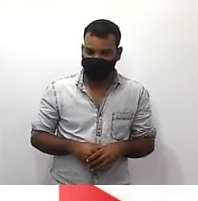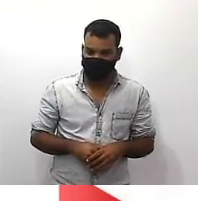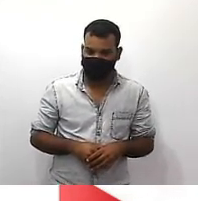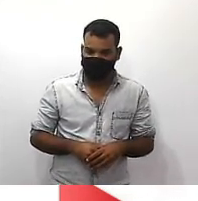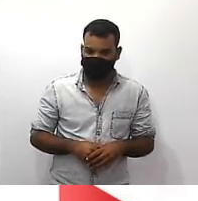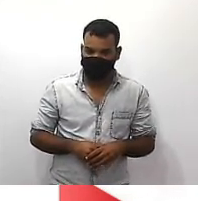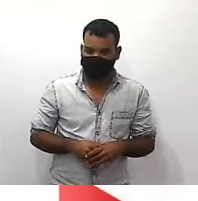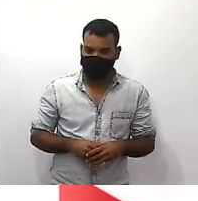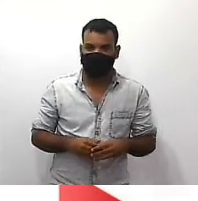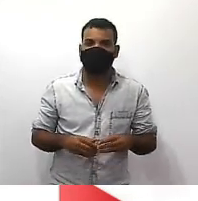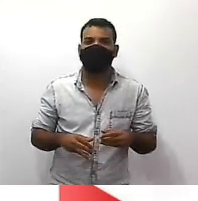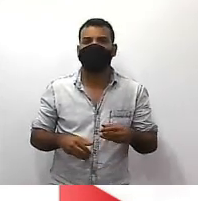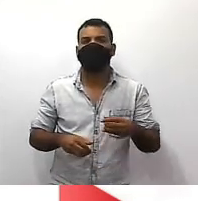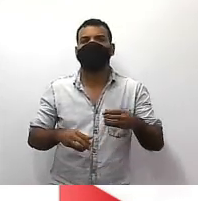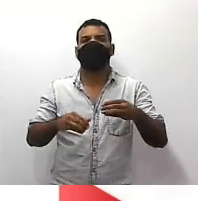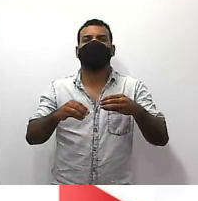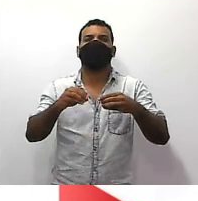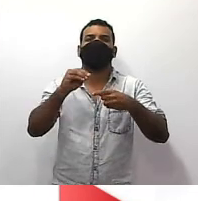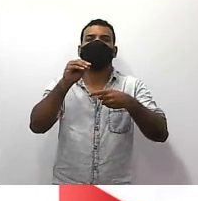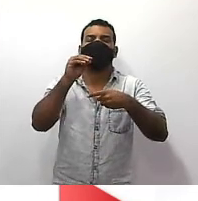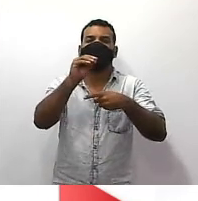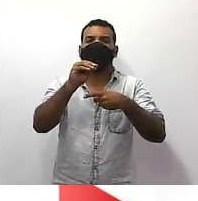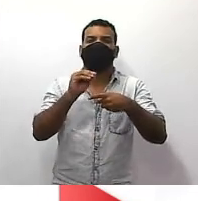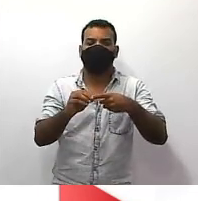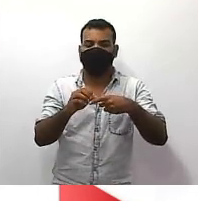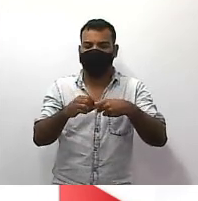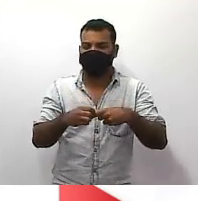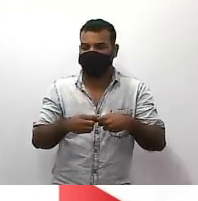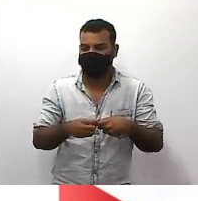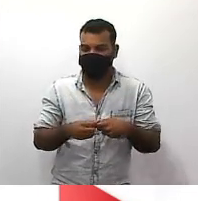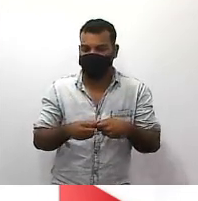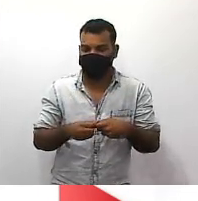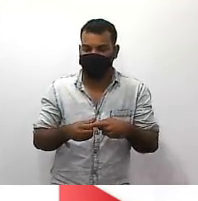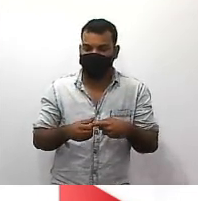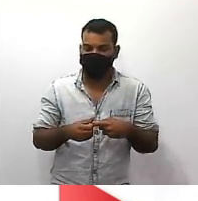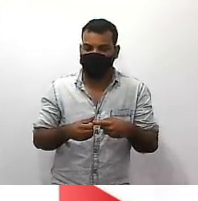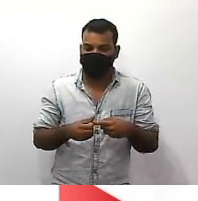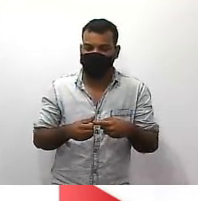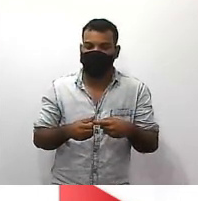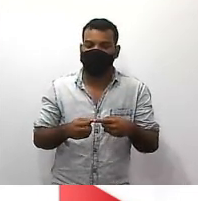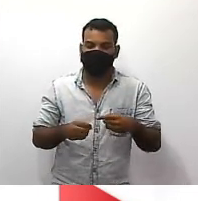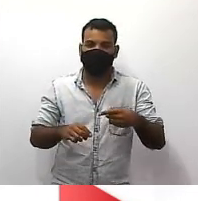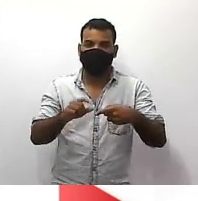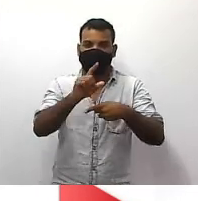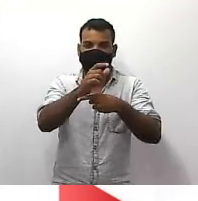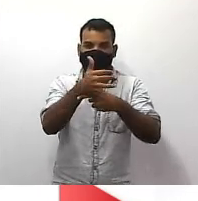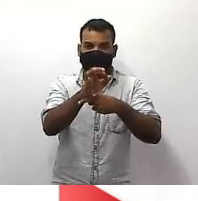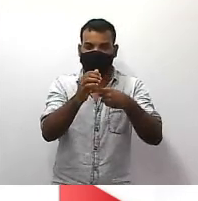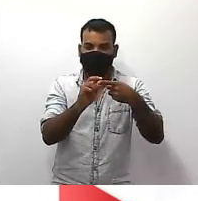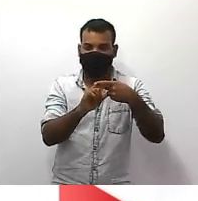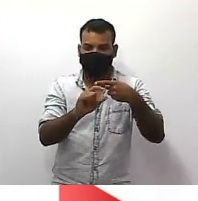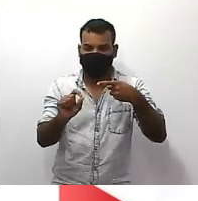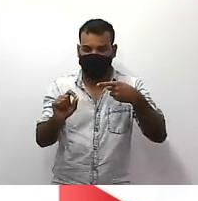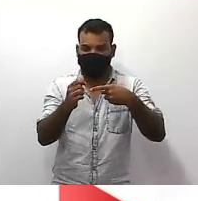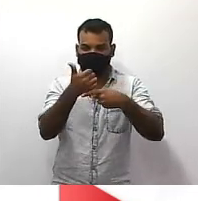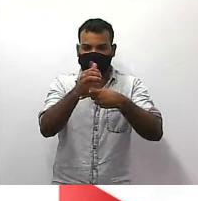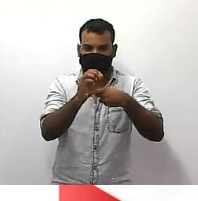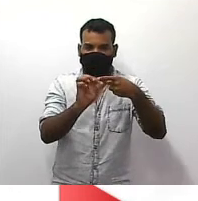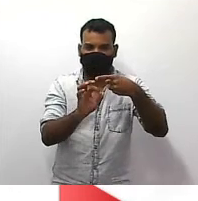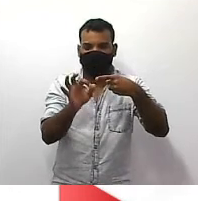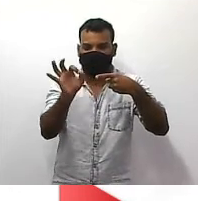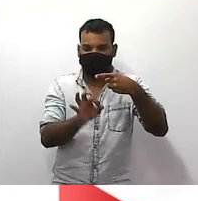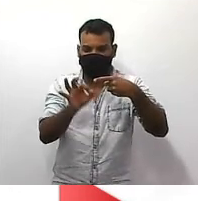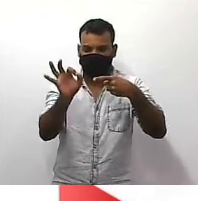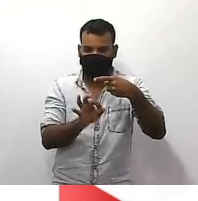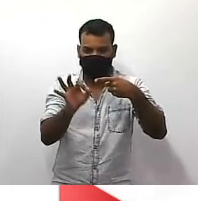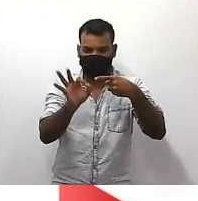especificidade qual é bom o denominador tem que ser sem por cem porcentagem